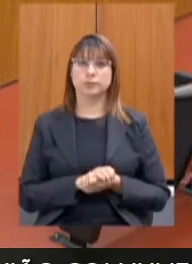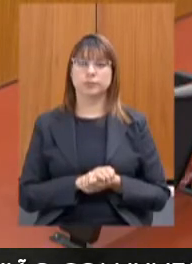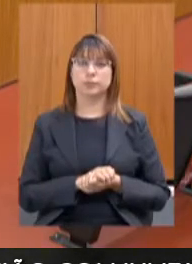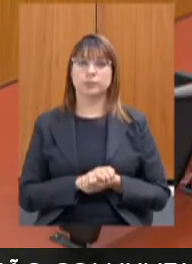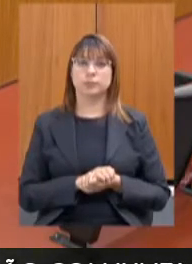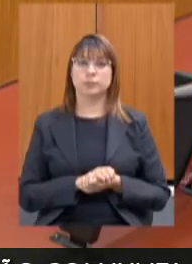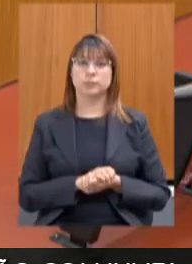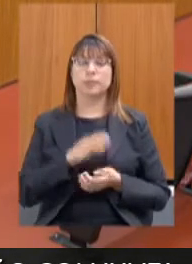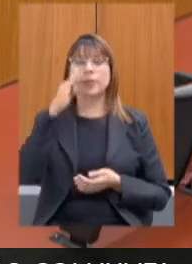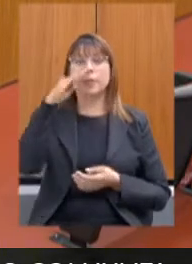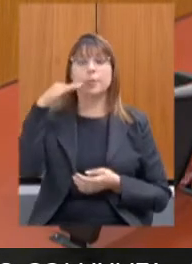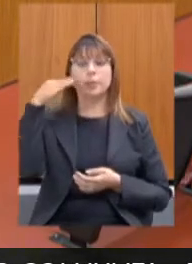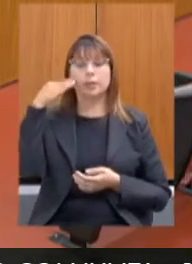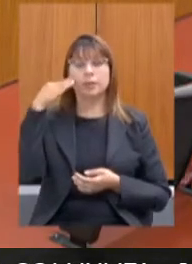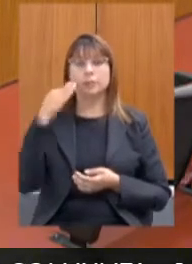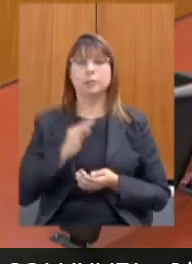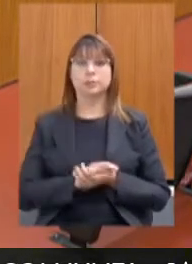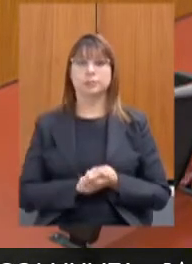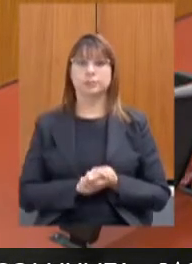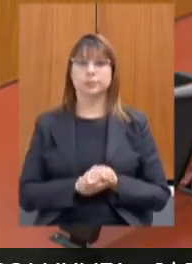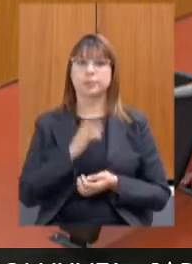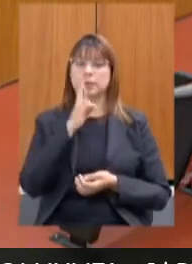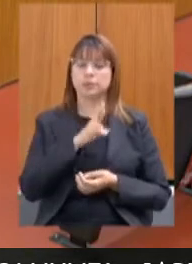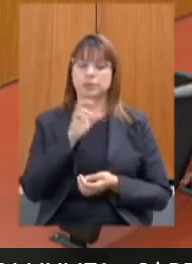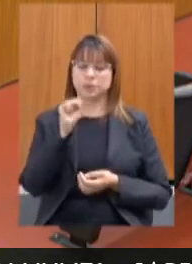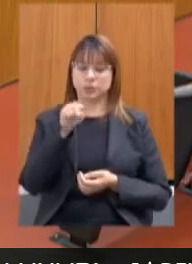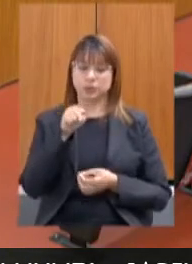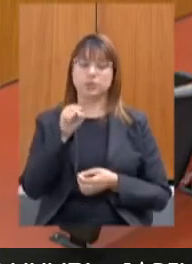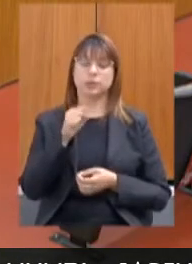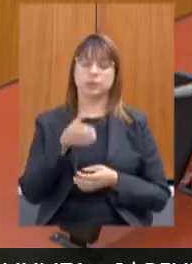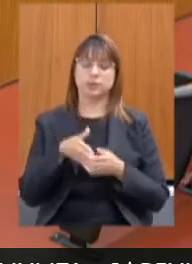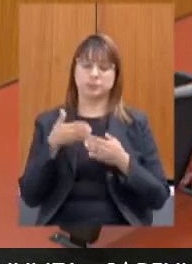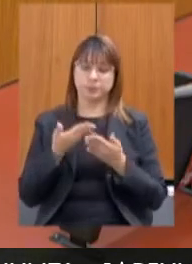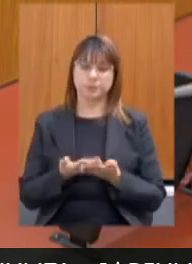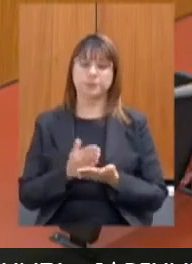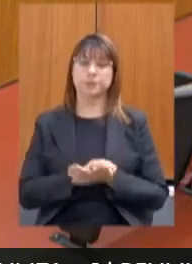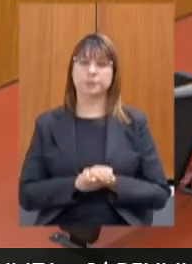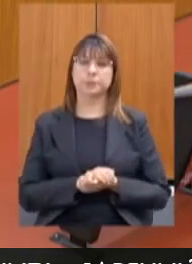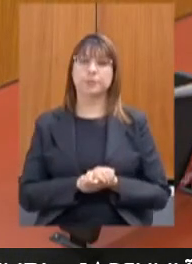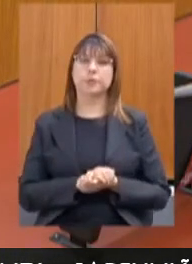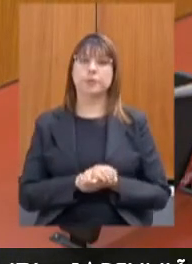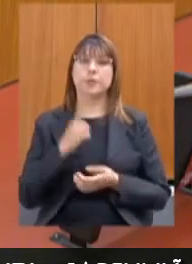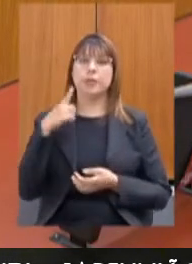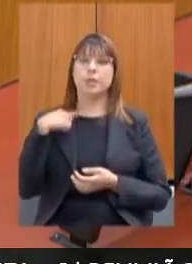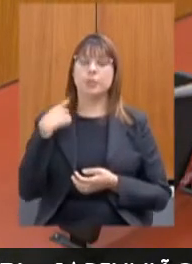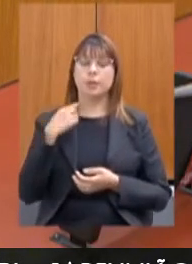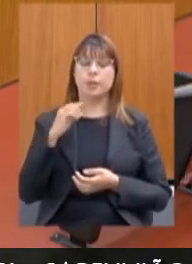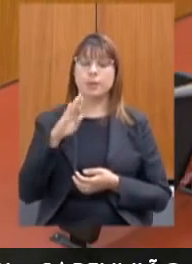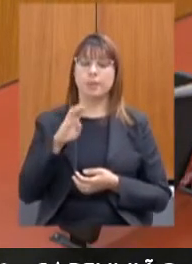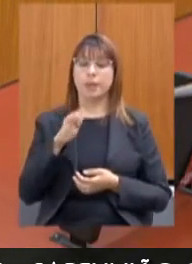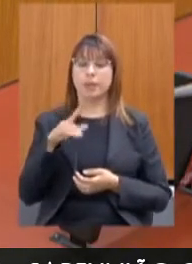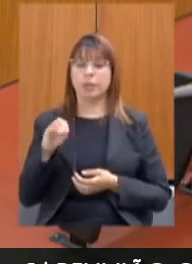Beatriz Serqueira voto sim aos requerimentos presidenta deputado Betão